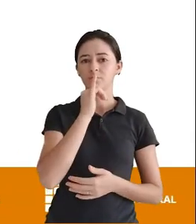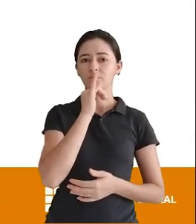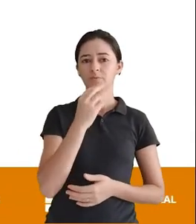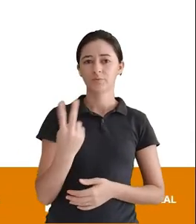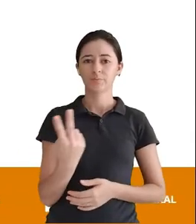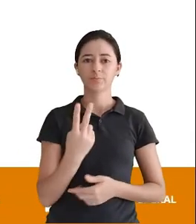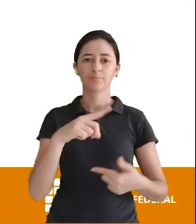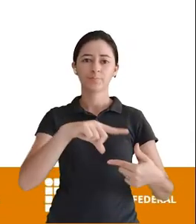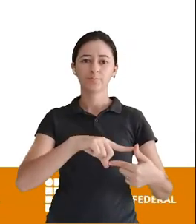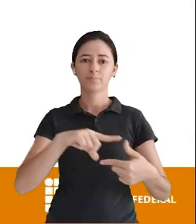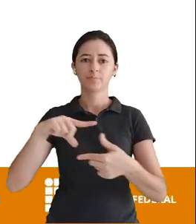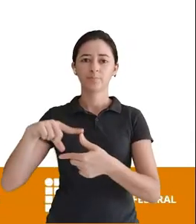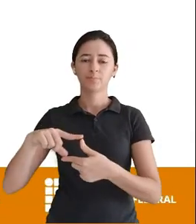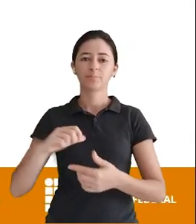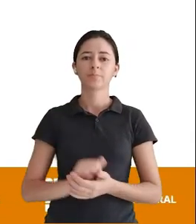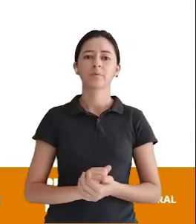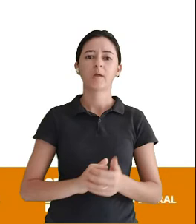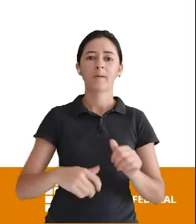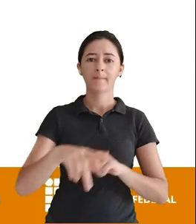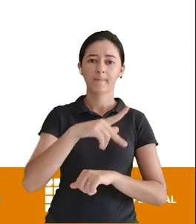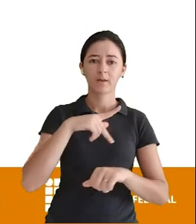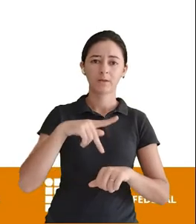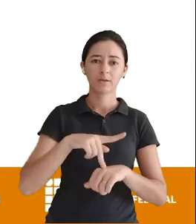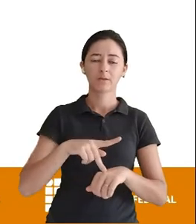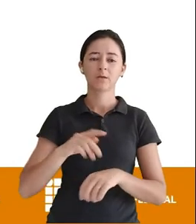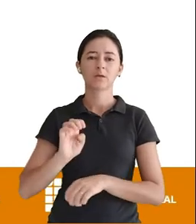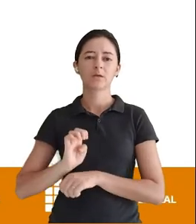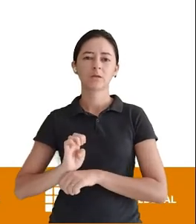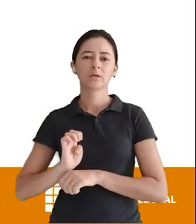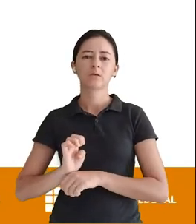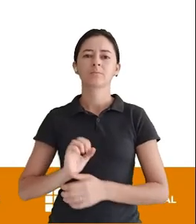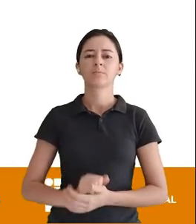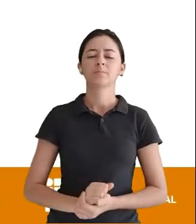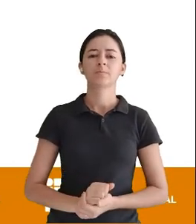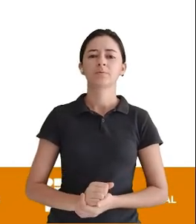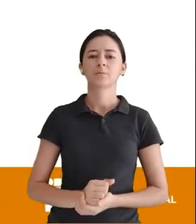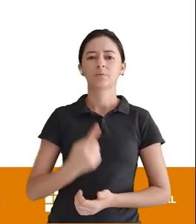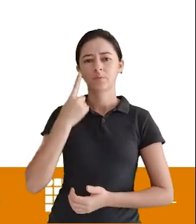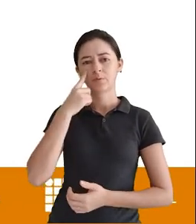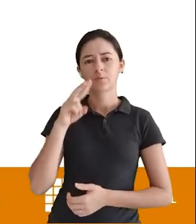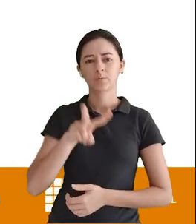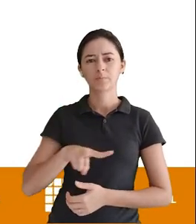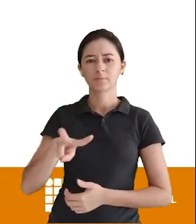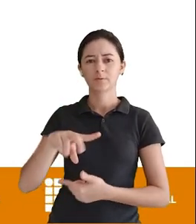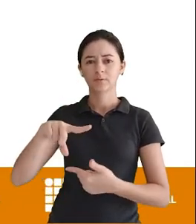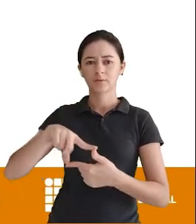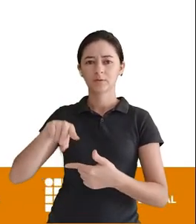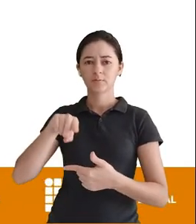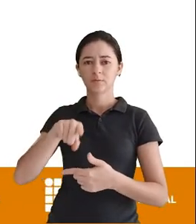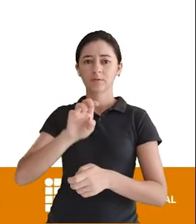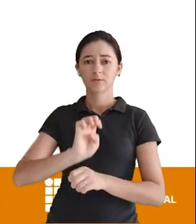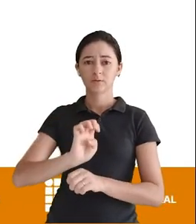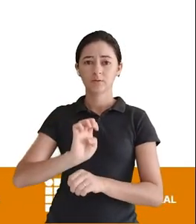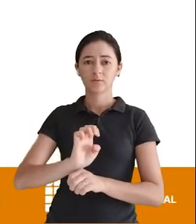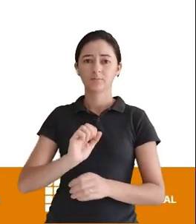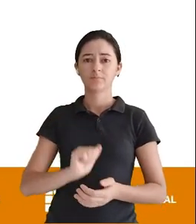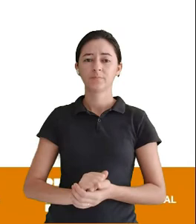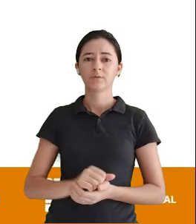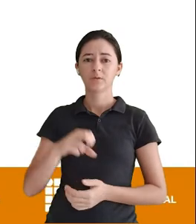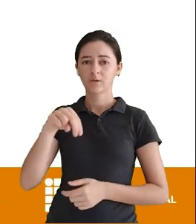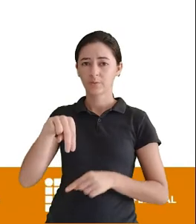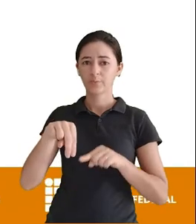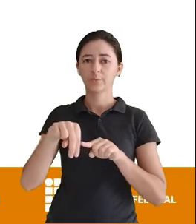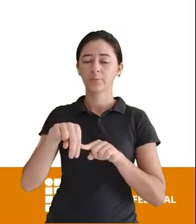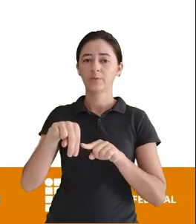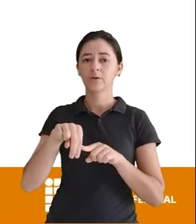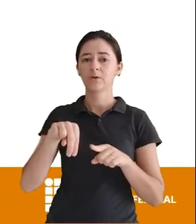temos aqui Duas tabelas A tabela país E a tabela estado Observe que A tabela estado Recebe O N